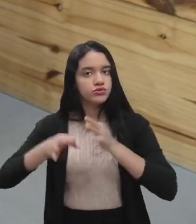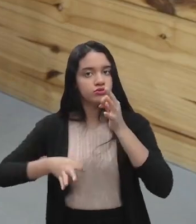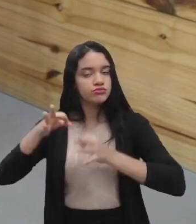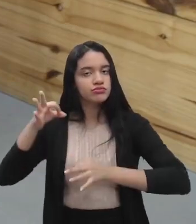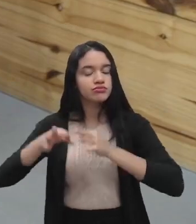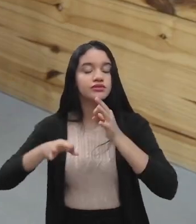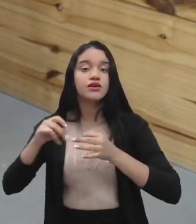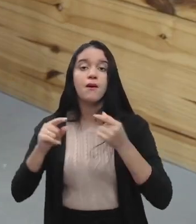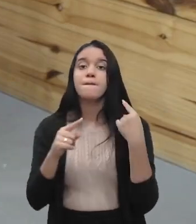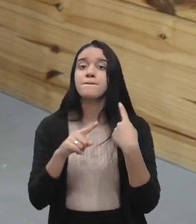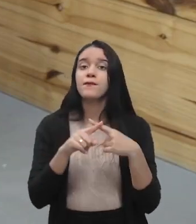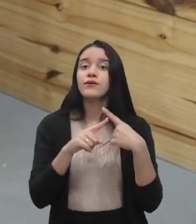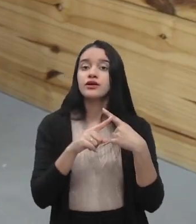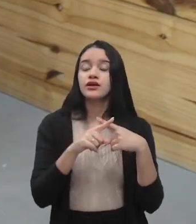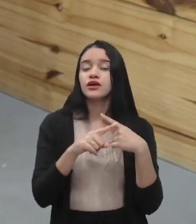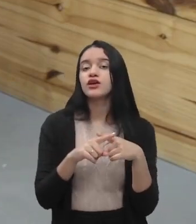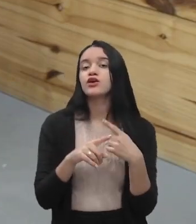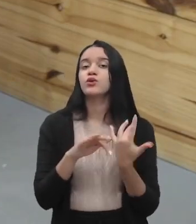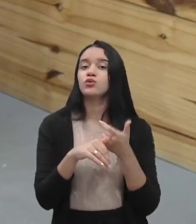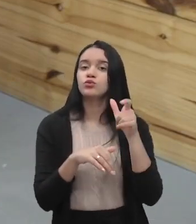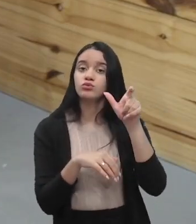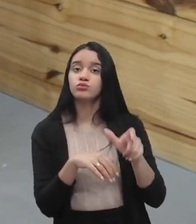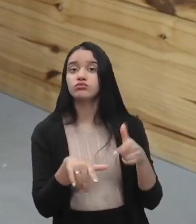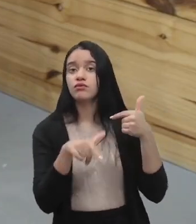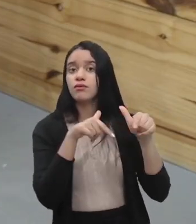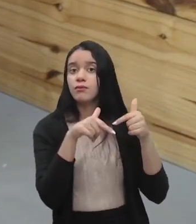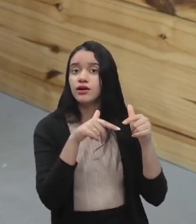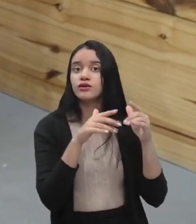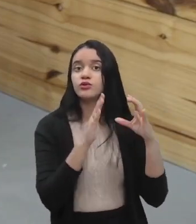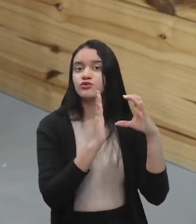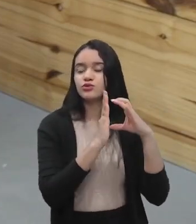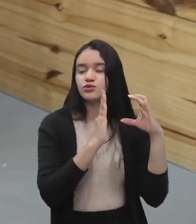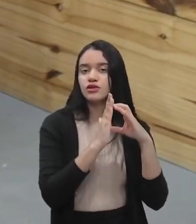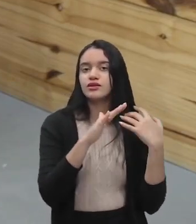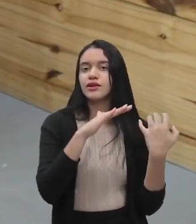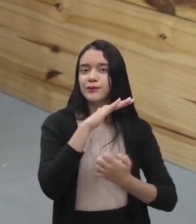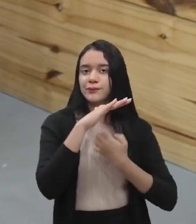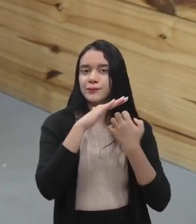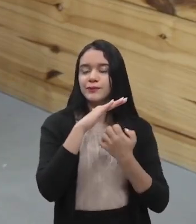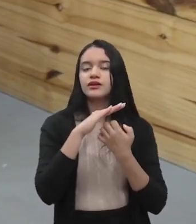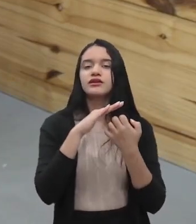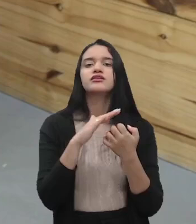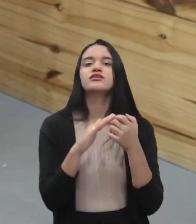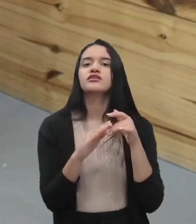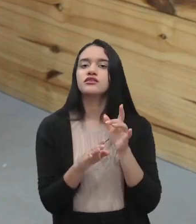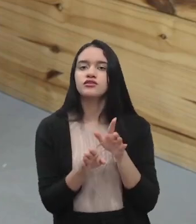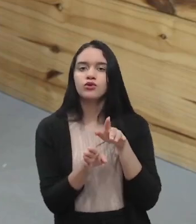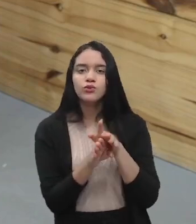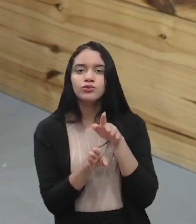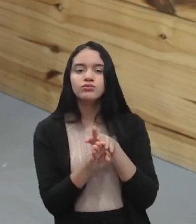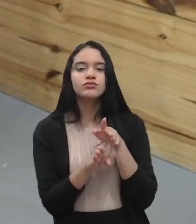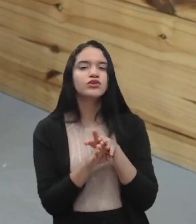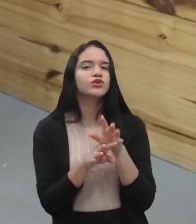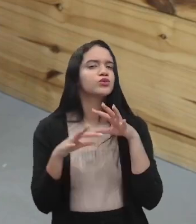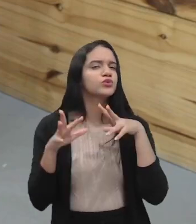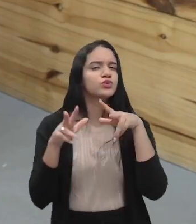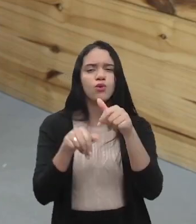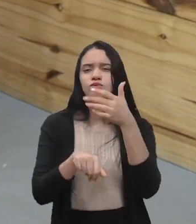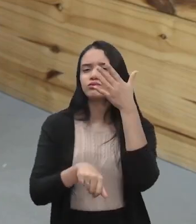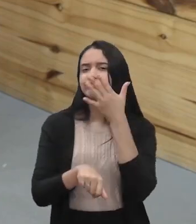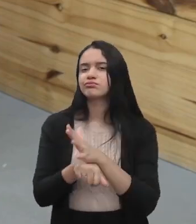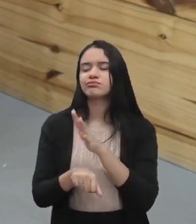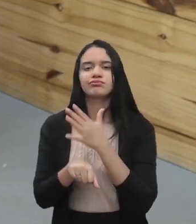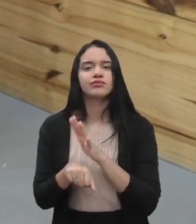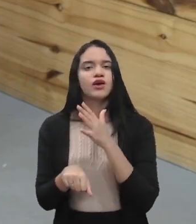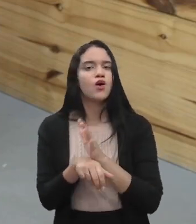que um trabalhador de uma empresa que ela trabalhava terceirizado, onde ela prestava a consultoria, ela deu todos os treinamentos,